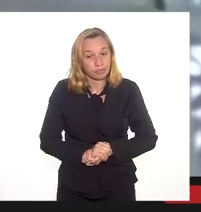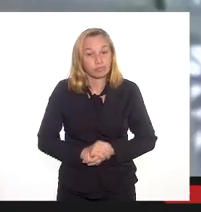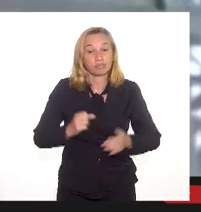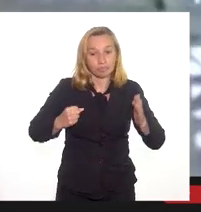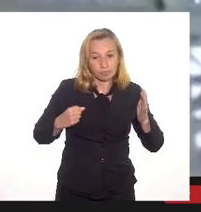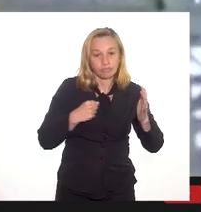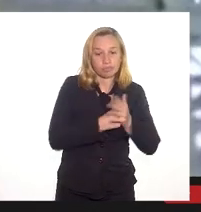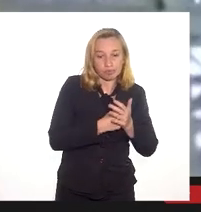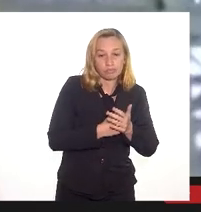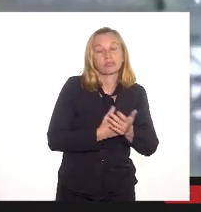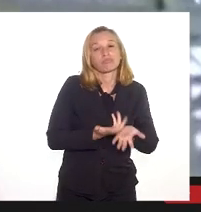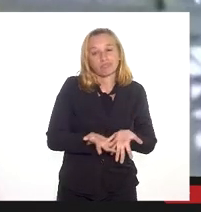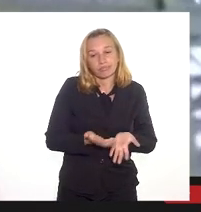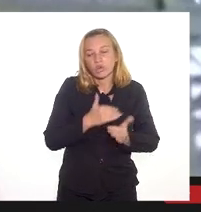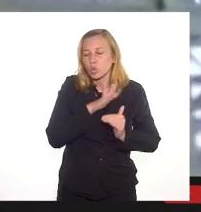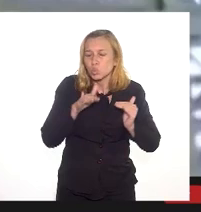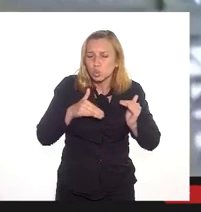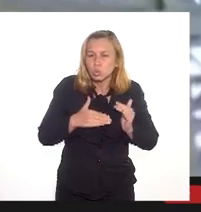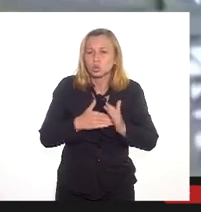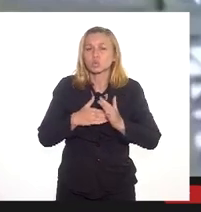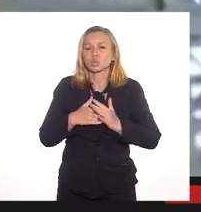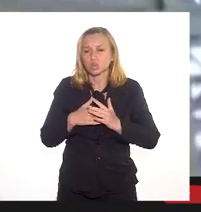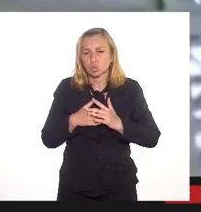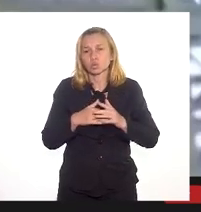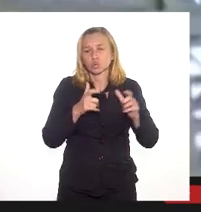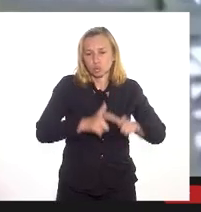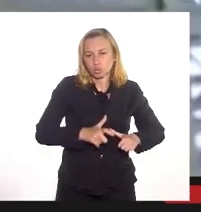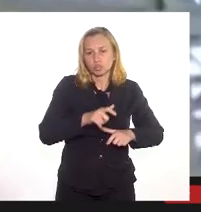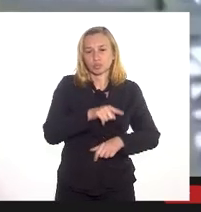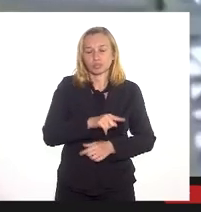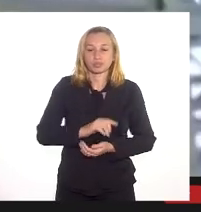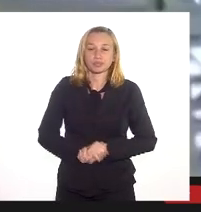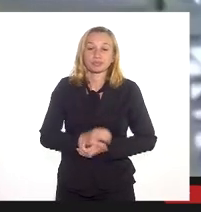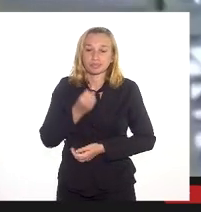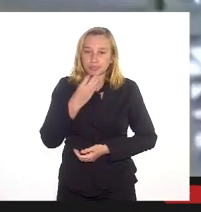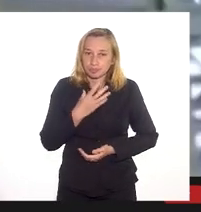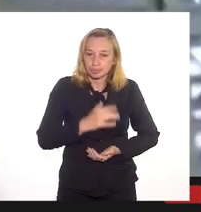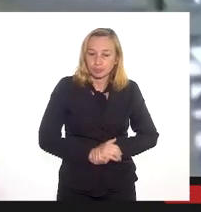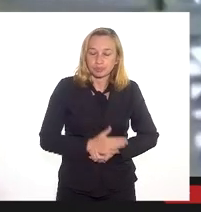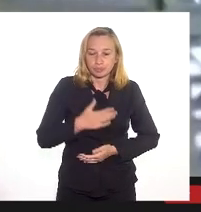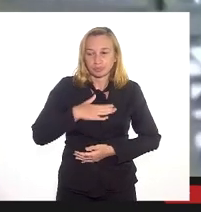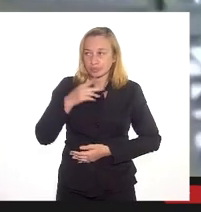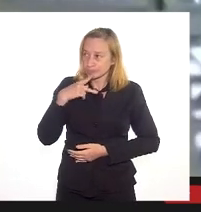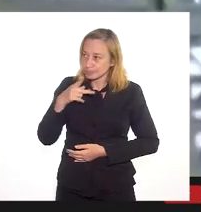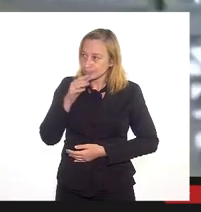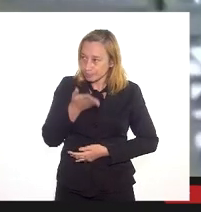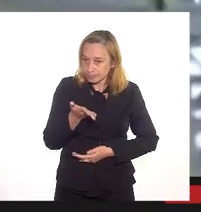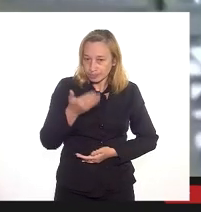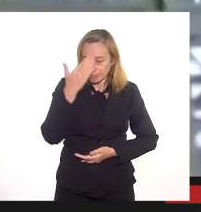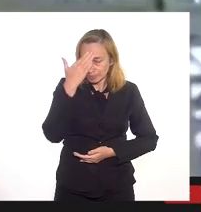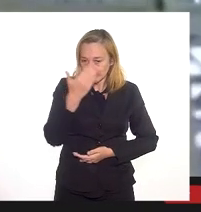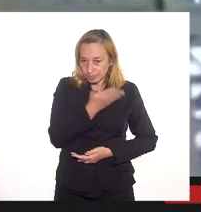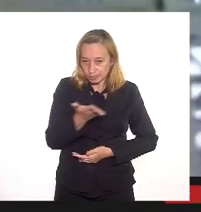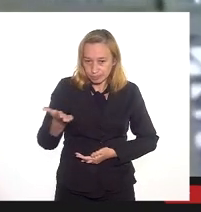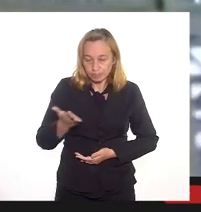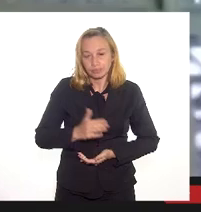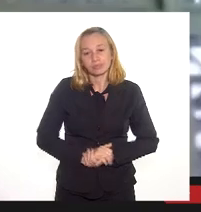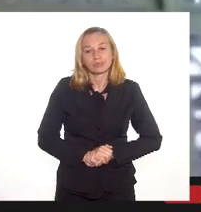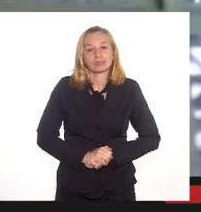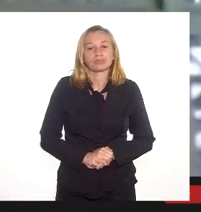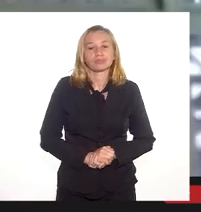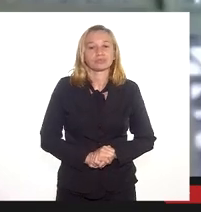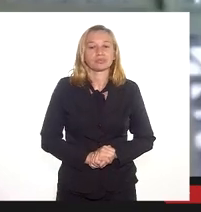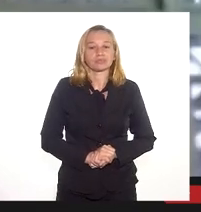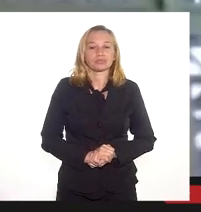impactar todo aquele entorno ali. Bom, a minha fala era essa, muito obrigada a todos e todas,